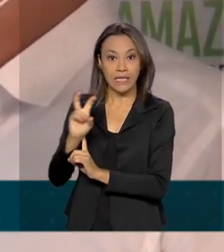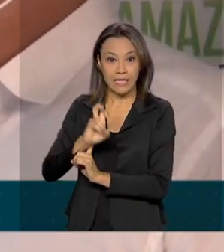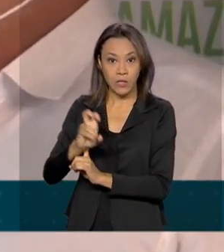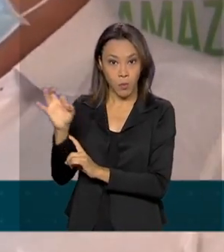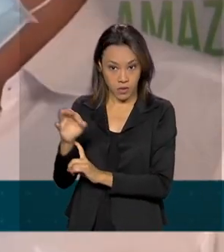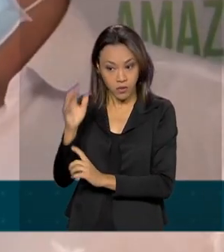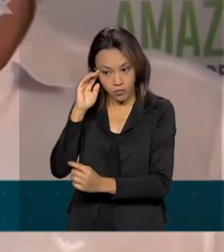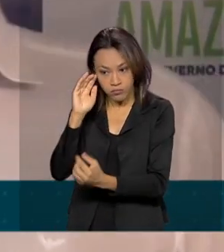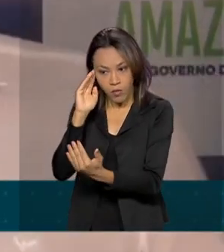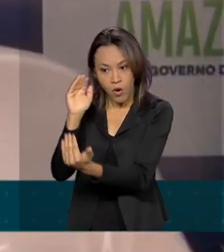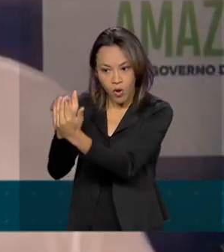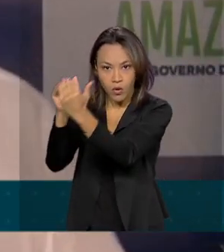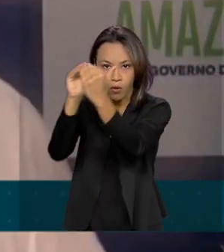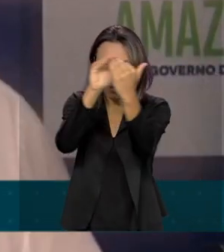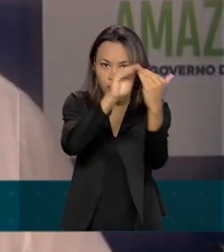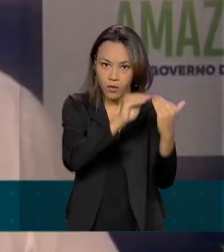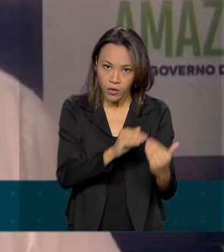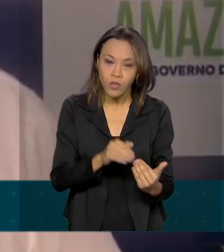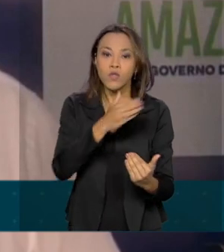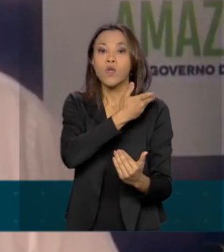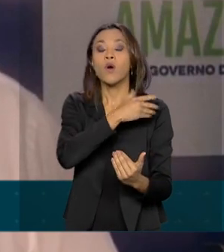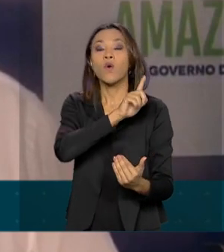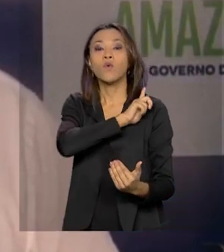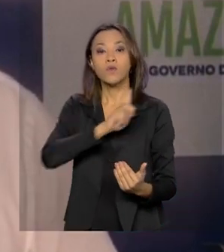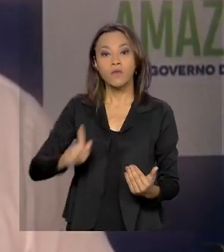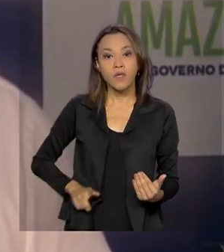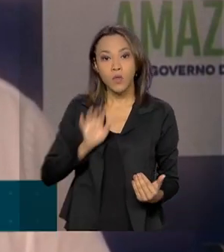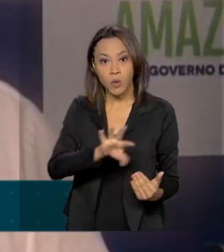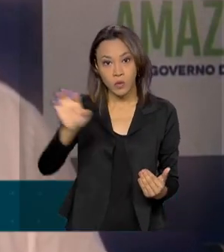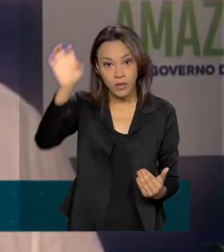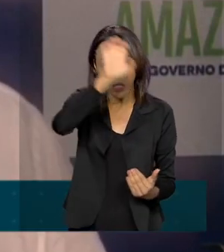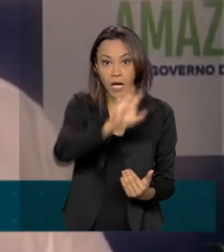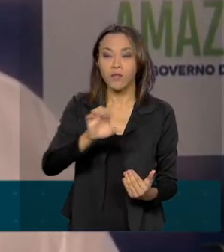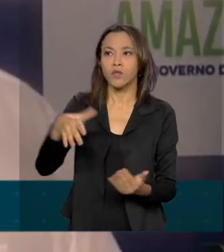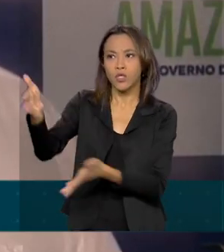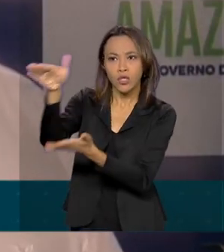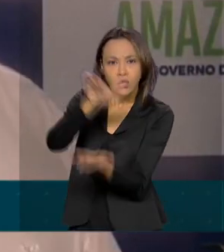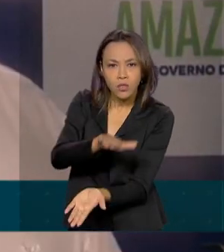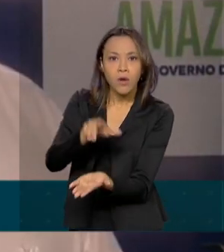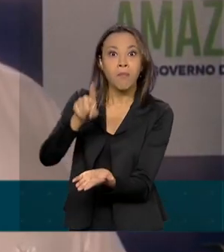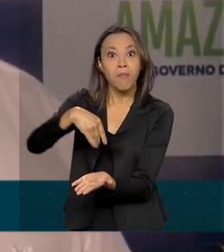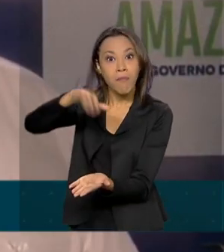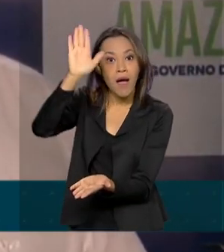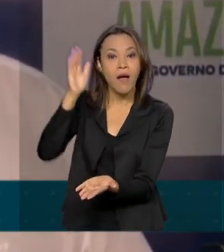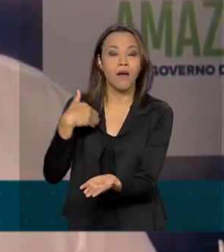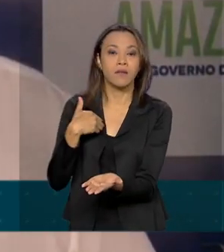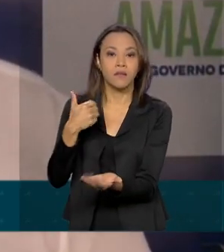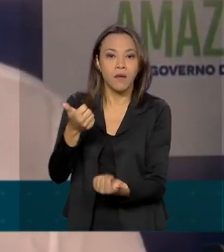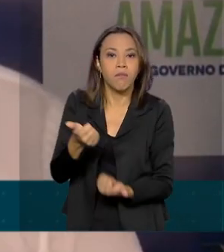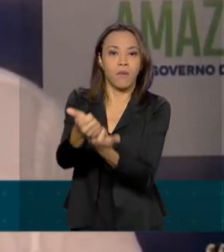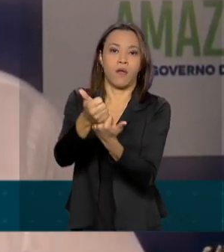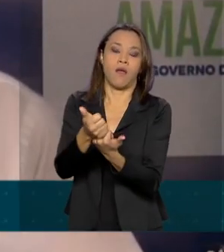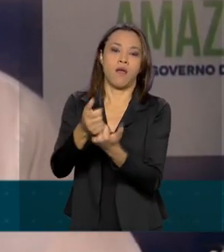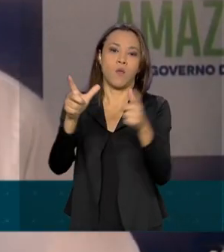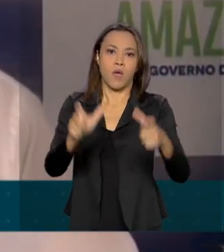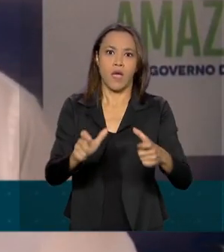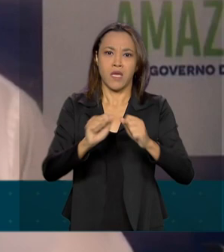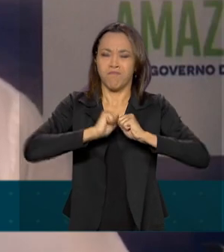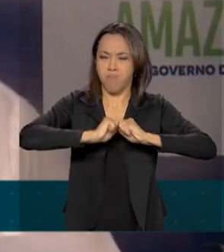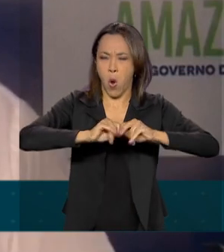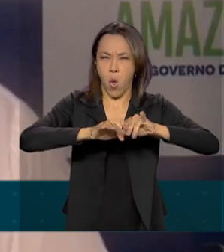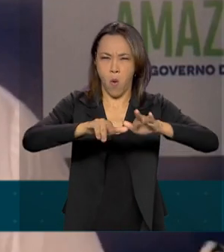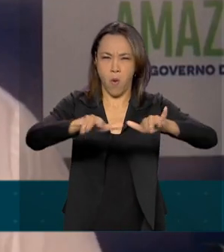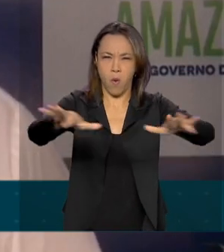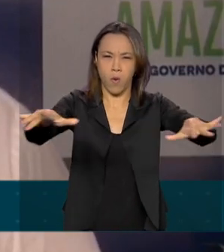governadores de todas as vacinas que cheguem no Brasil para atender as áreas mais impactadas. Manaus recebeu, com isso,